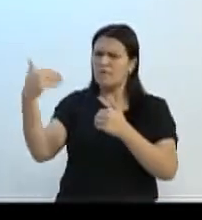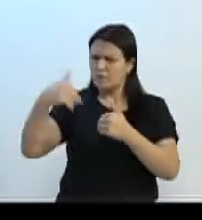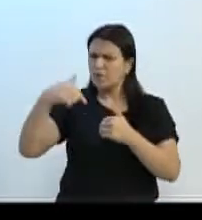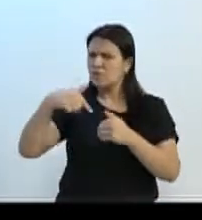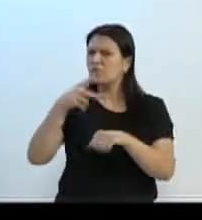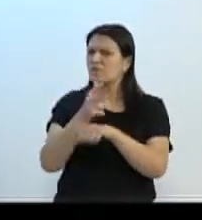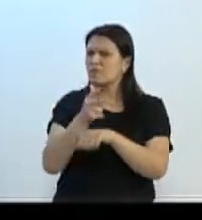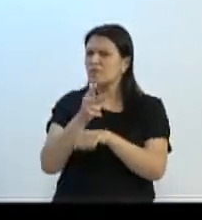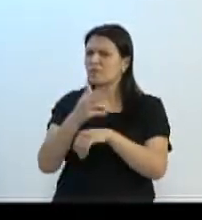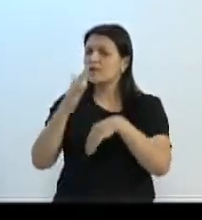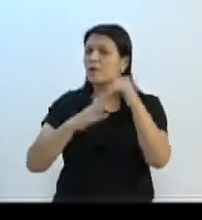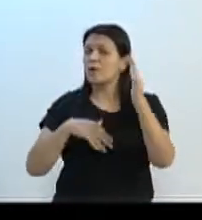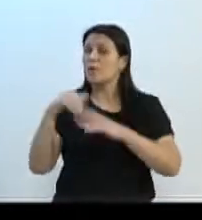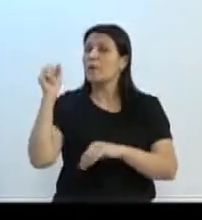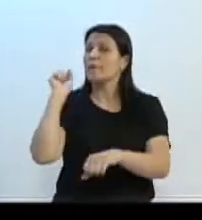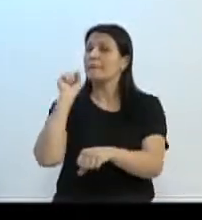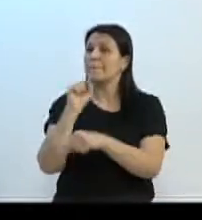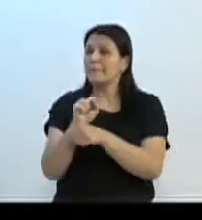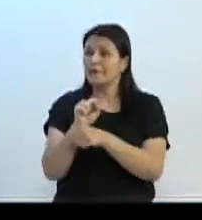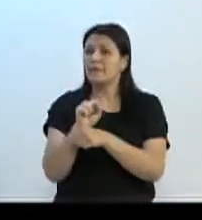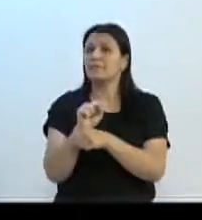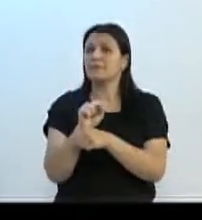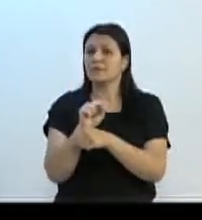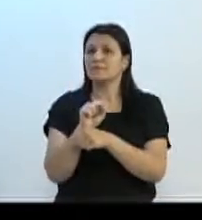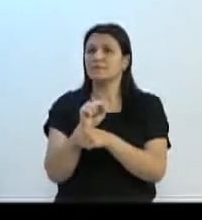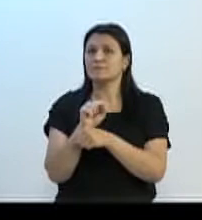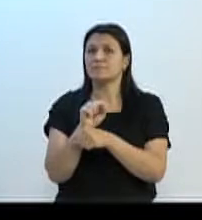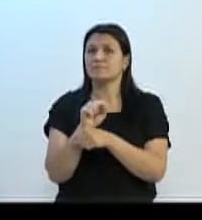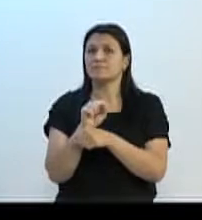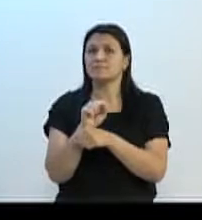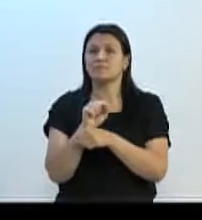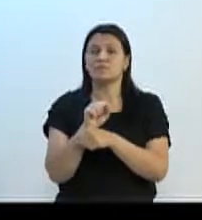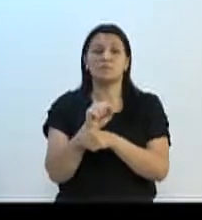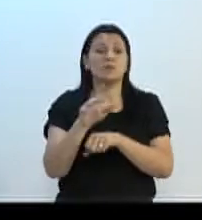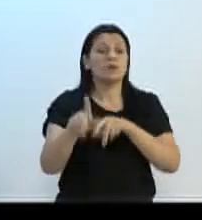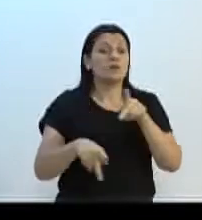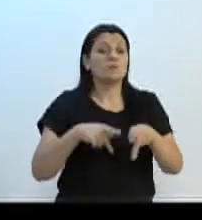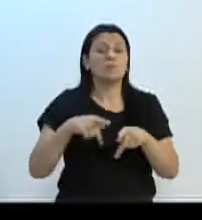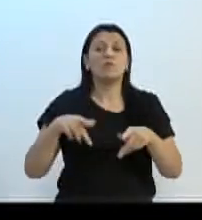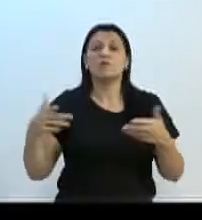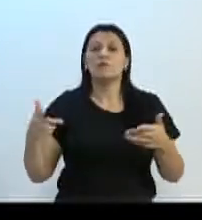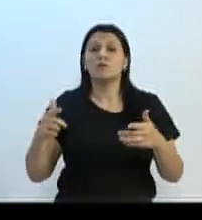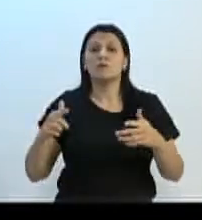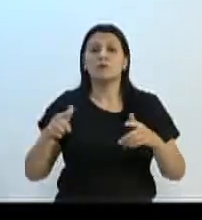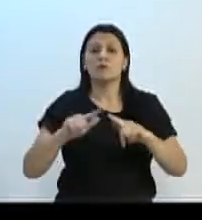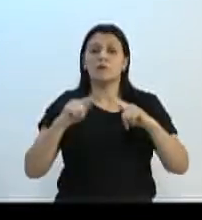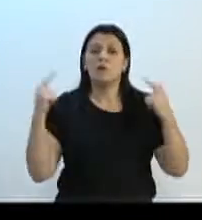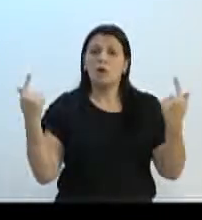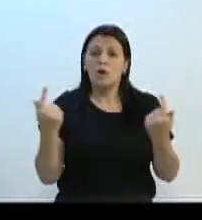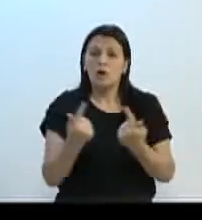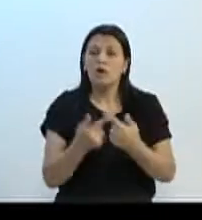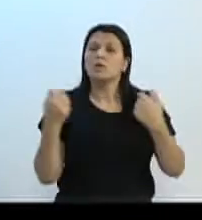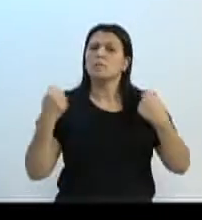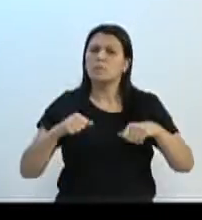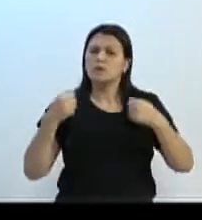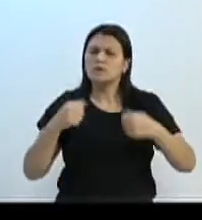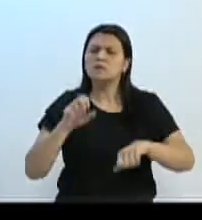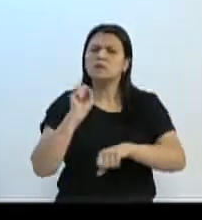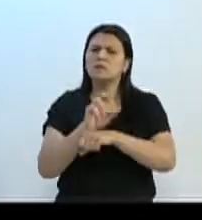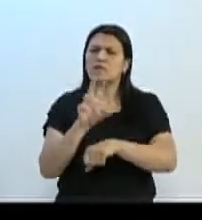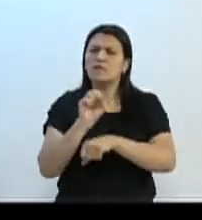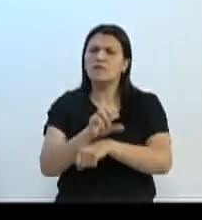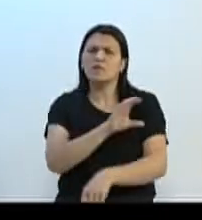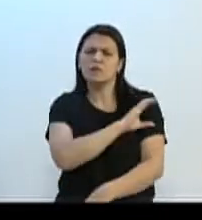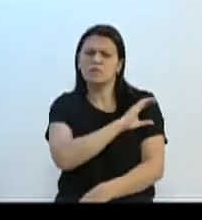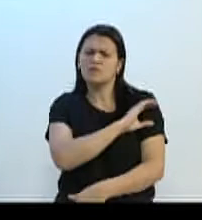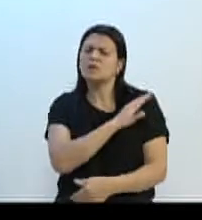obra parada, nessa creche que não tem jeito de terminar, para o povo dessa região, do bairro da Glória, que precisa de vagas em creche, vem fazer uma